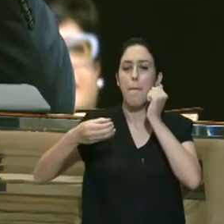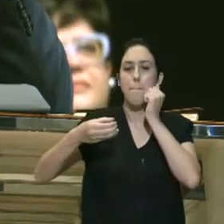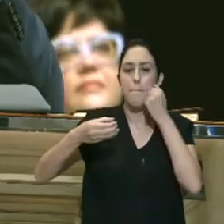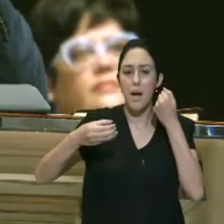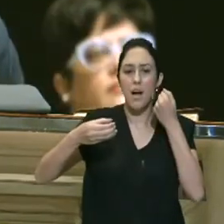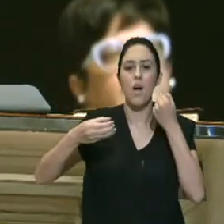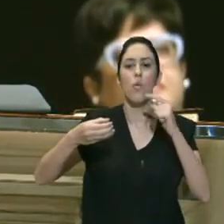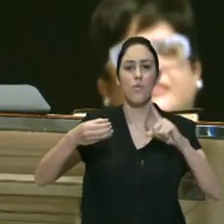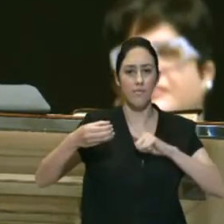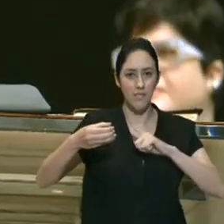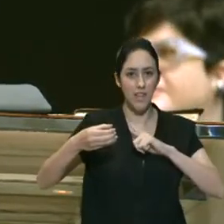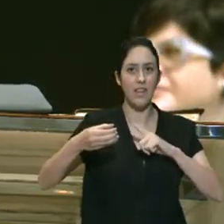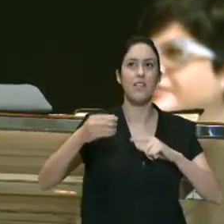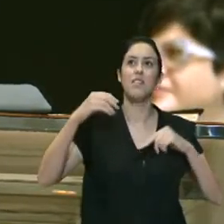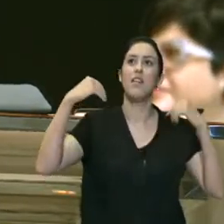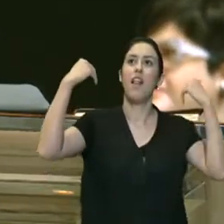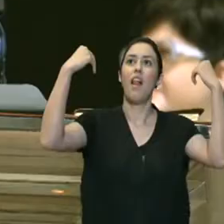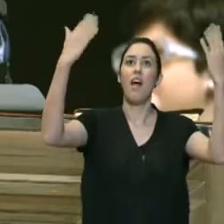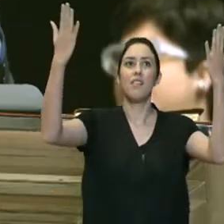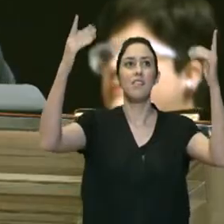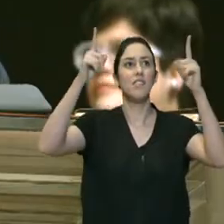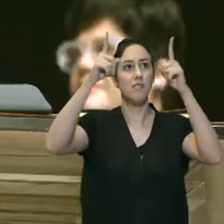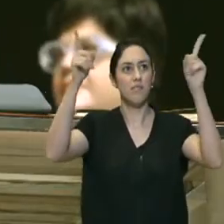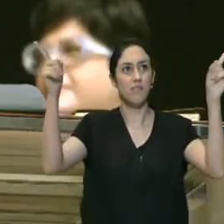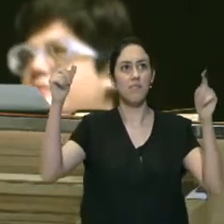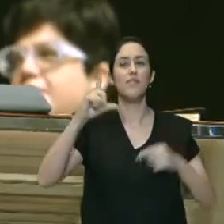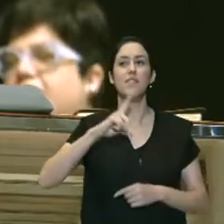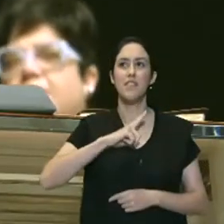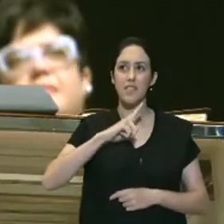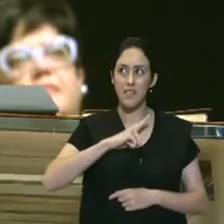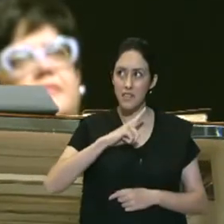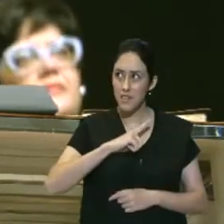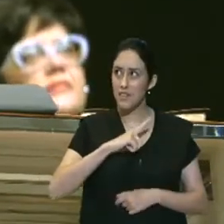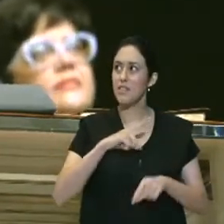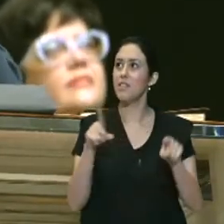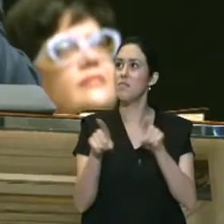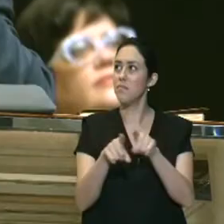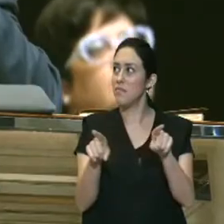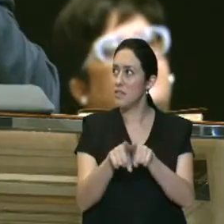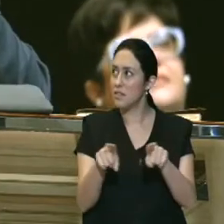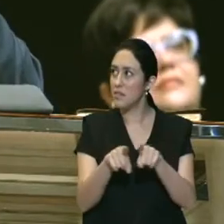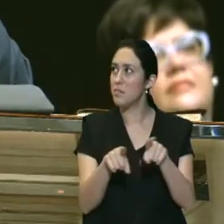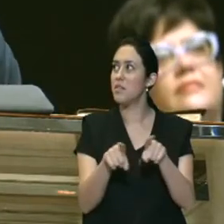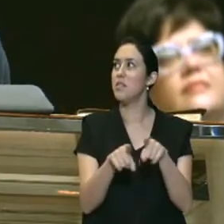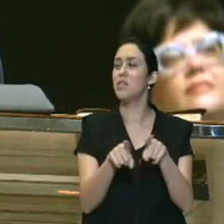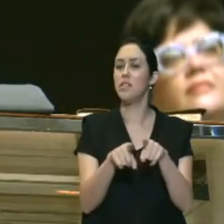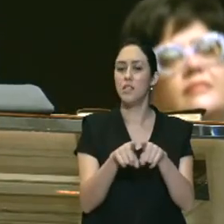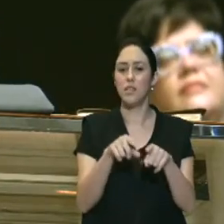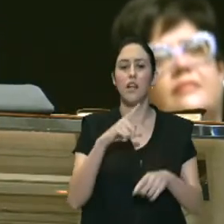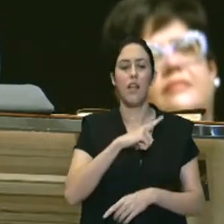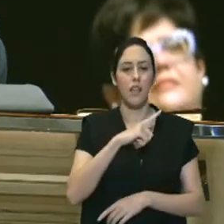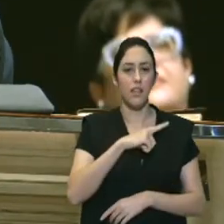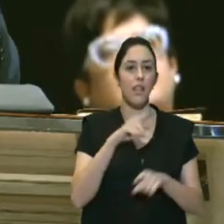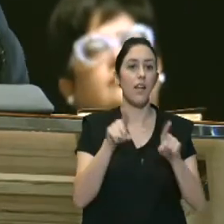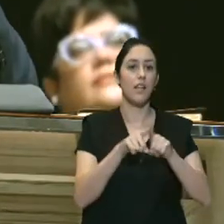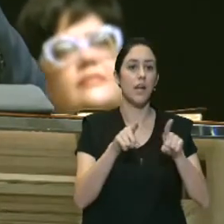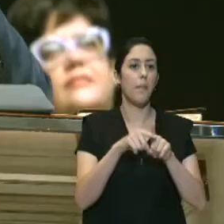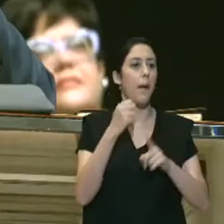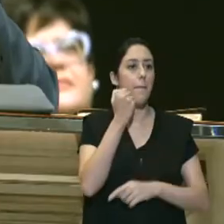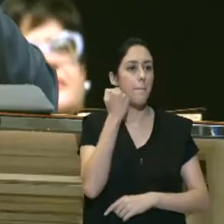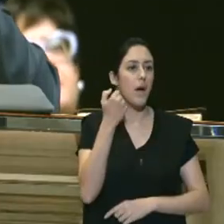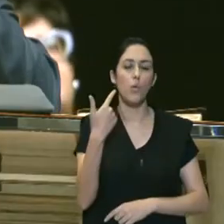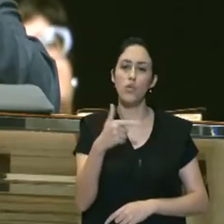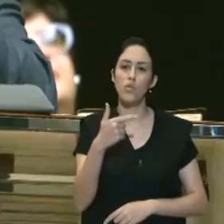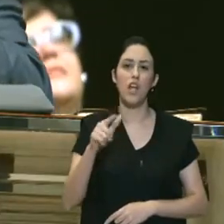está em cima na galeria você vai ver umas bandejas aqui a frente também sem glúten para você que precisa